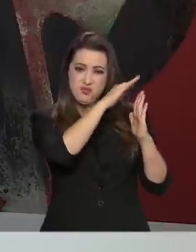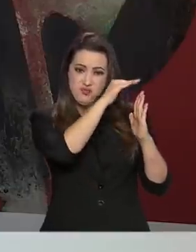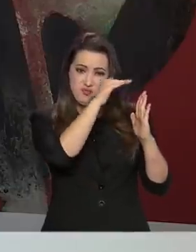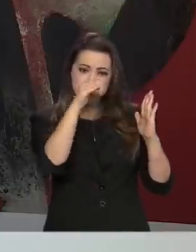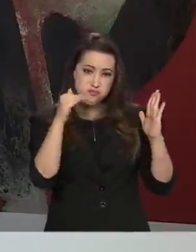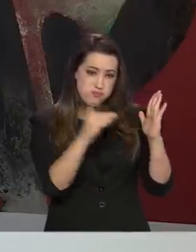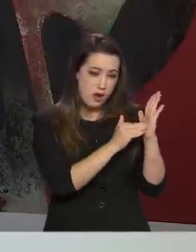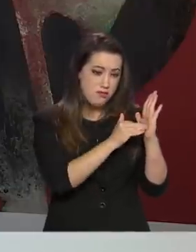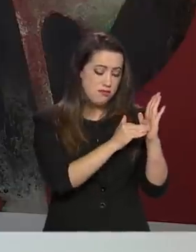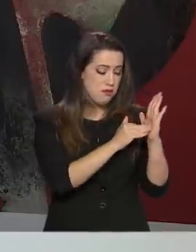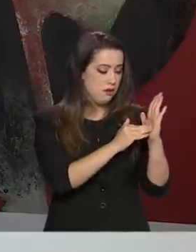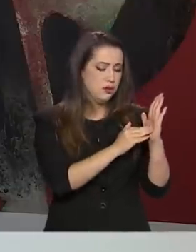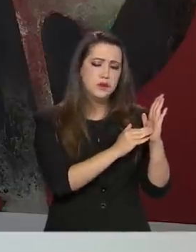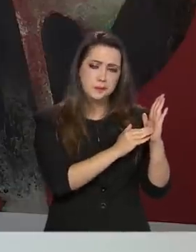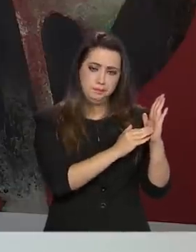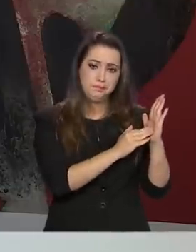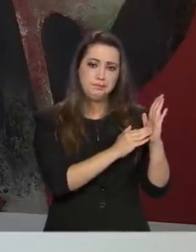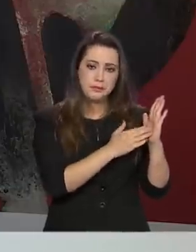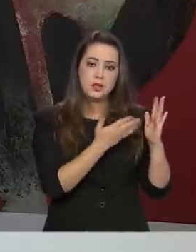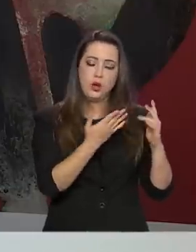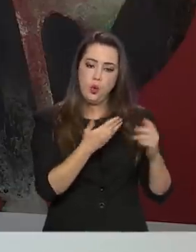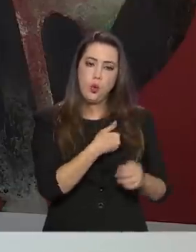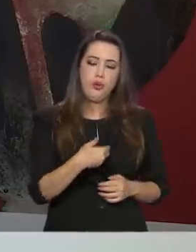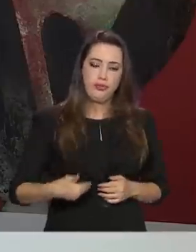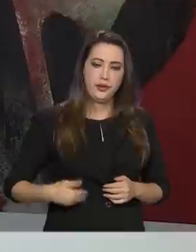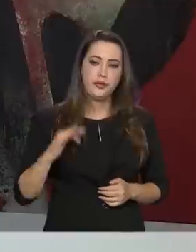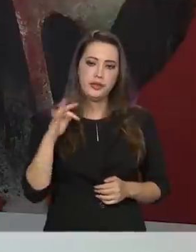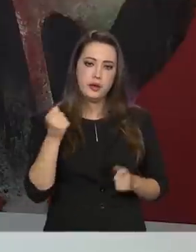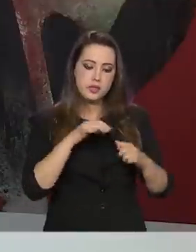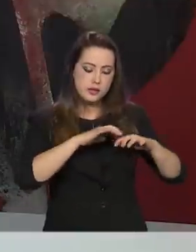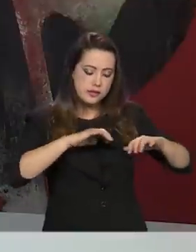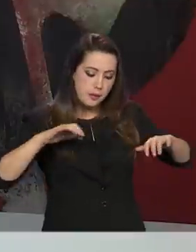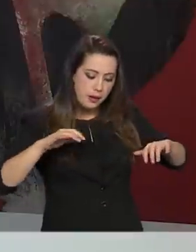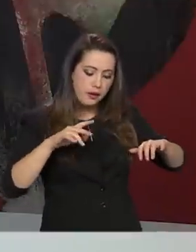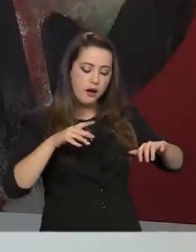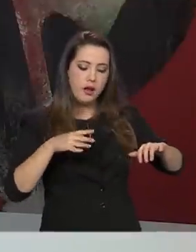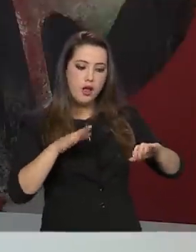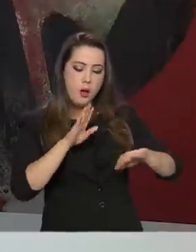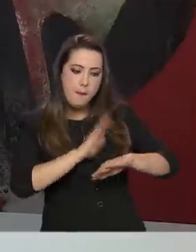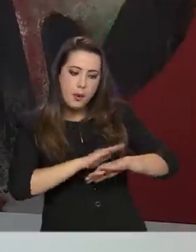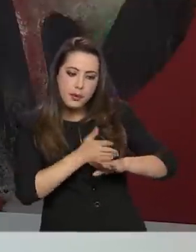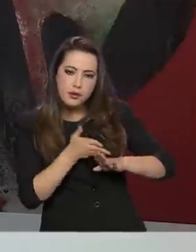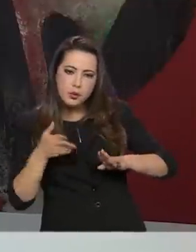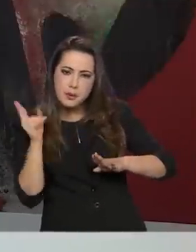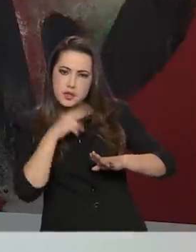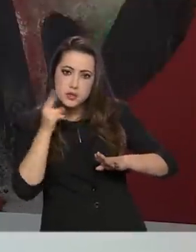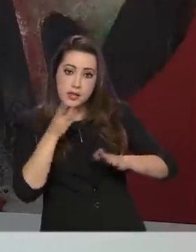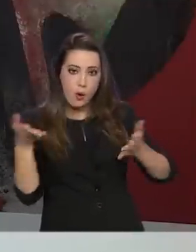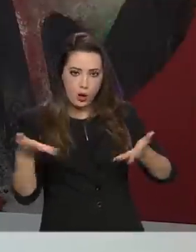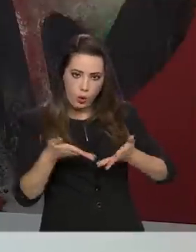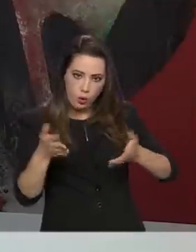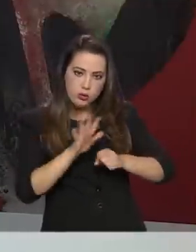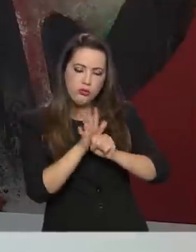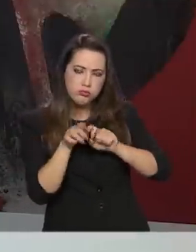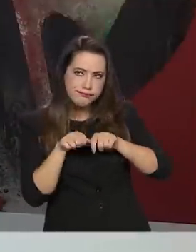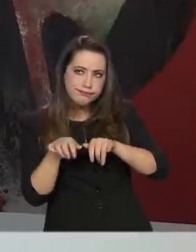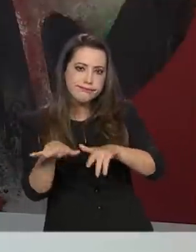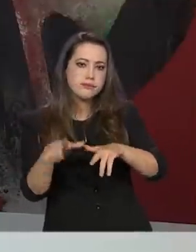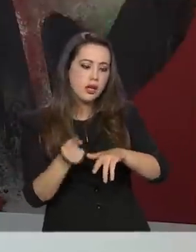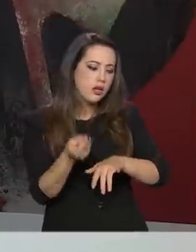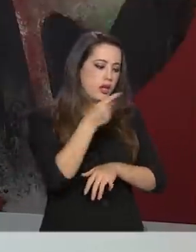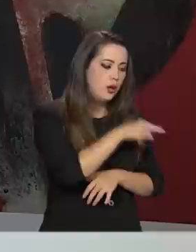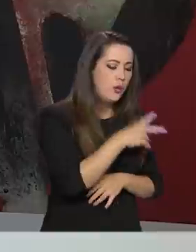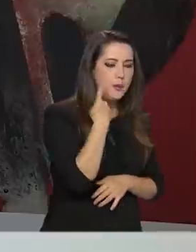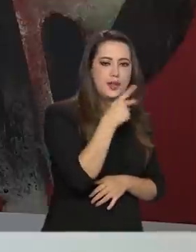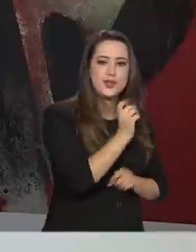governo tem que separar esse momento de crise do momento de uma política social em tempos normais. O que é uma política social em tempos normais?